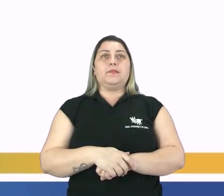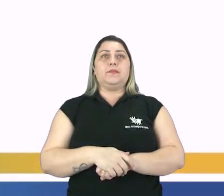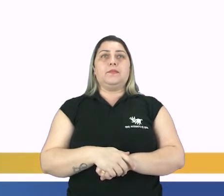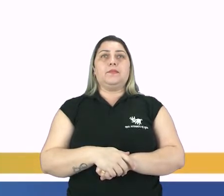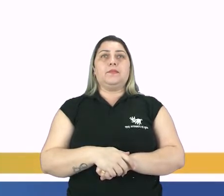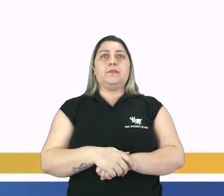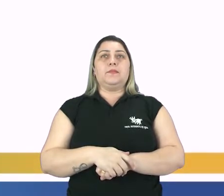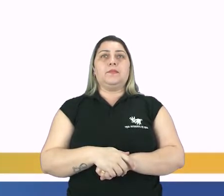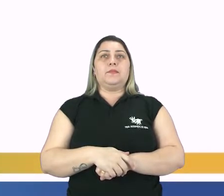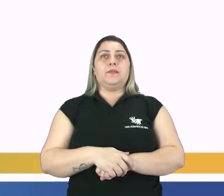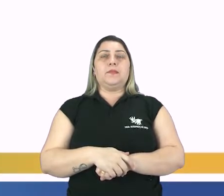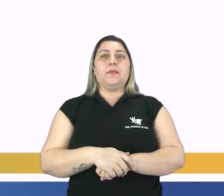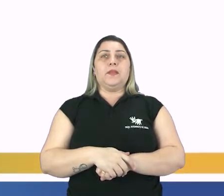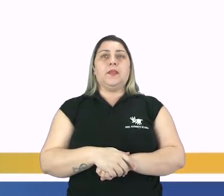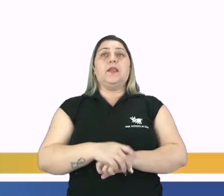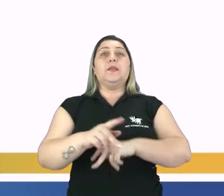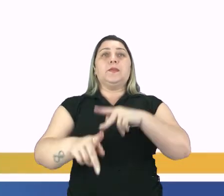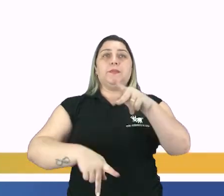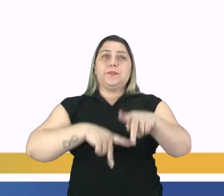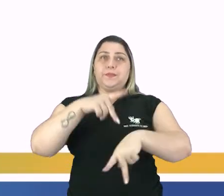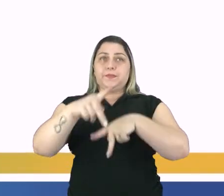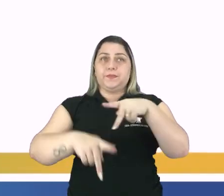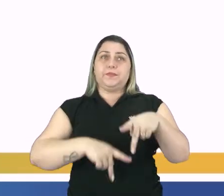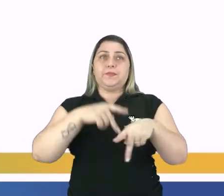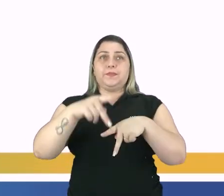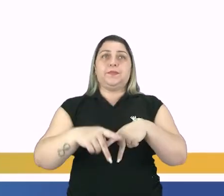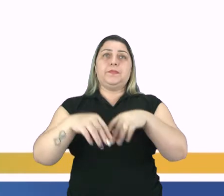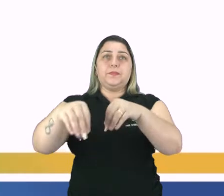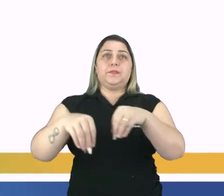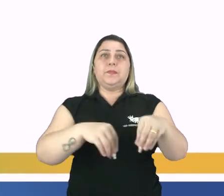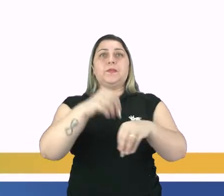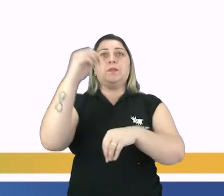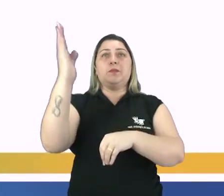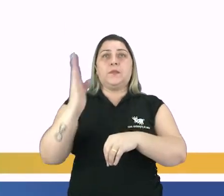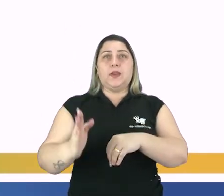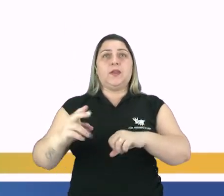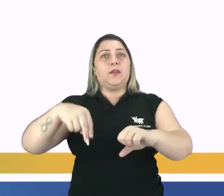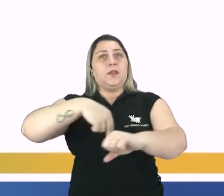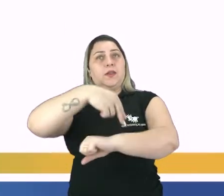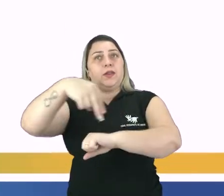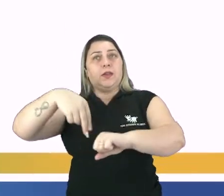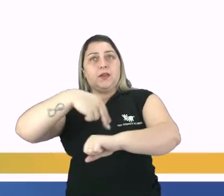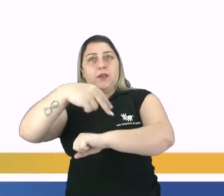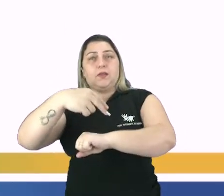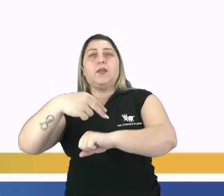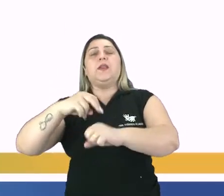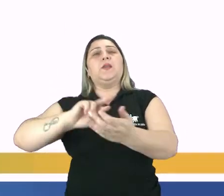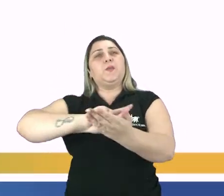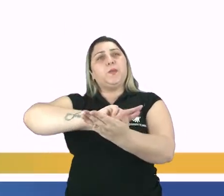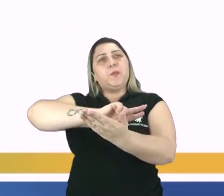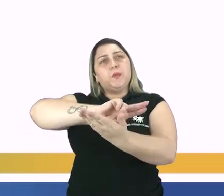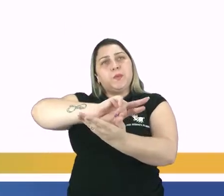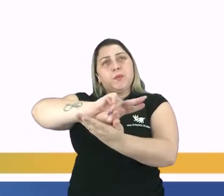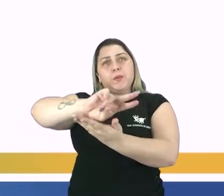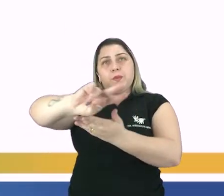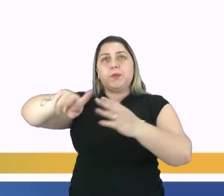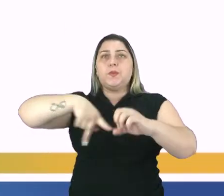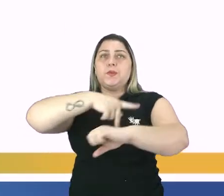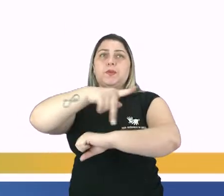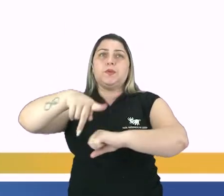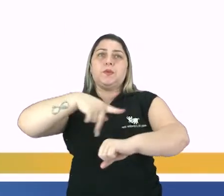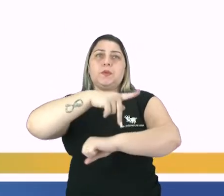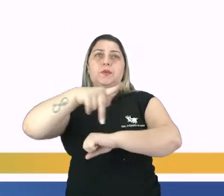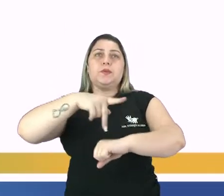Migrações externas. Correspondem a todo o fluxo populacional que se desloca do Brasil